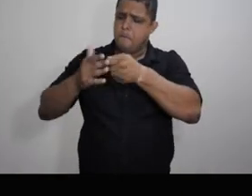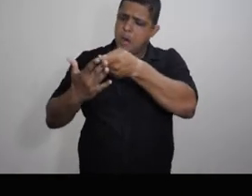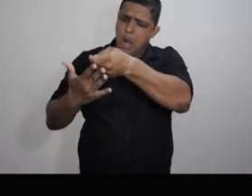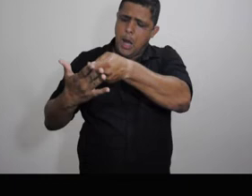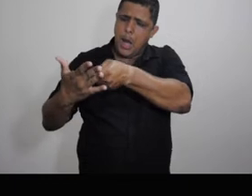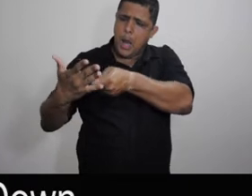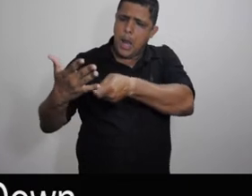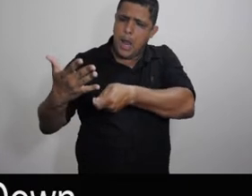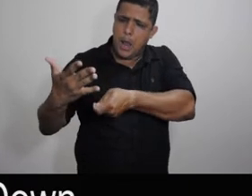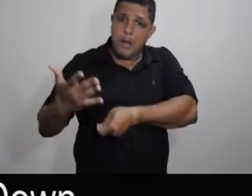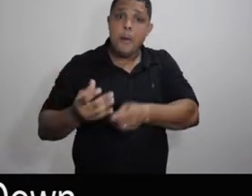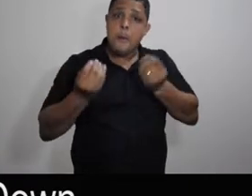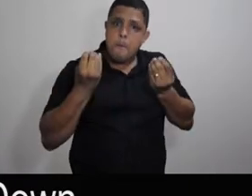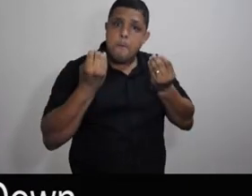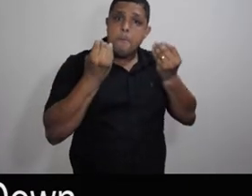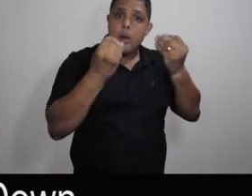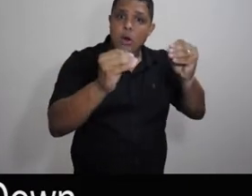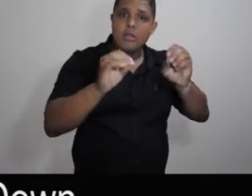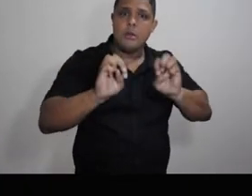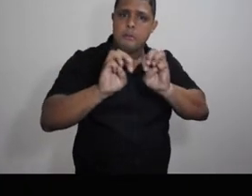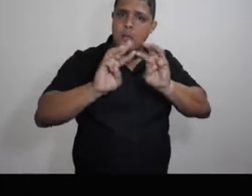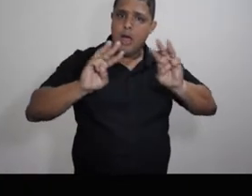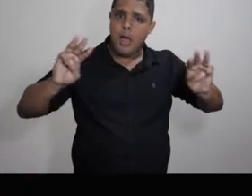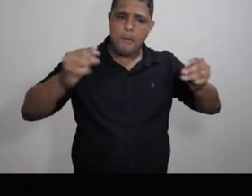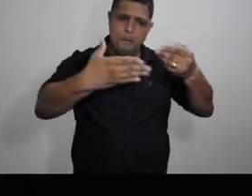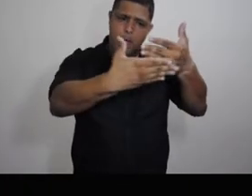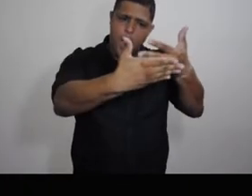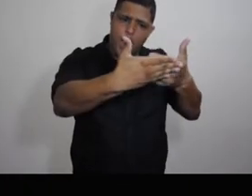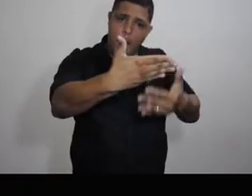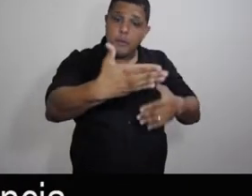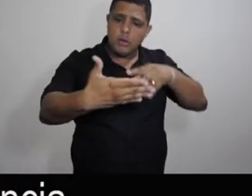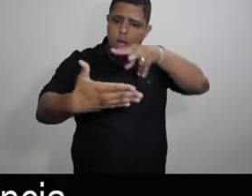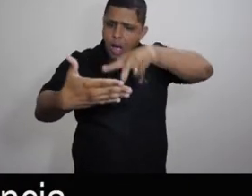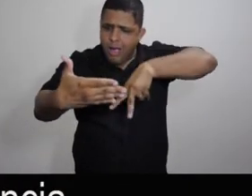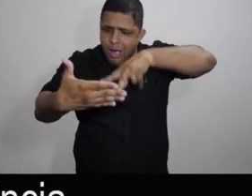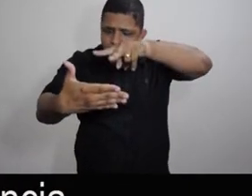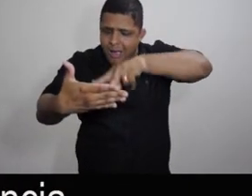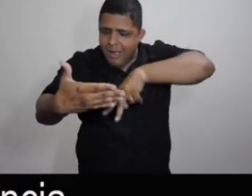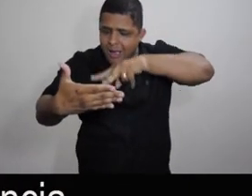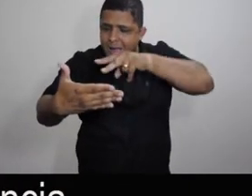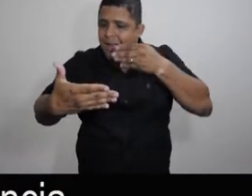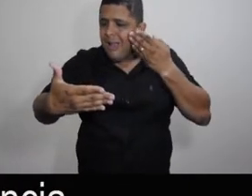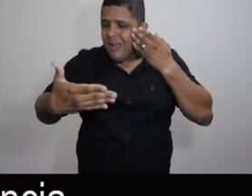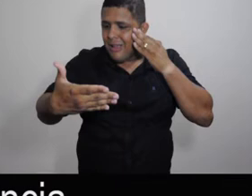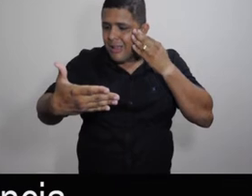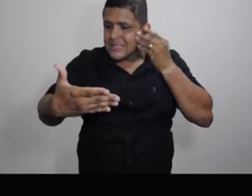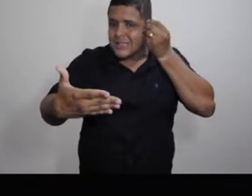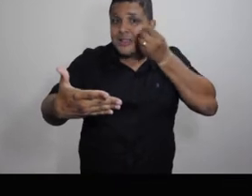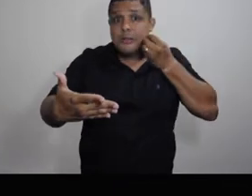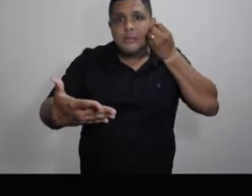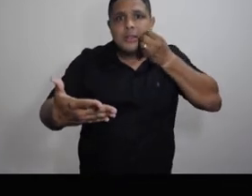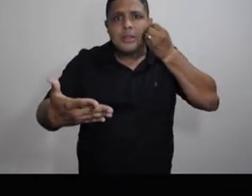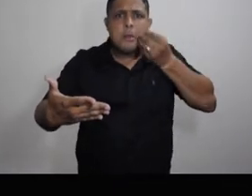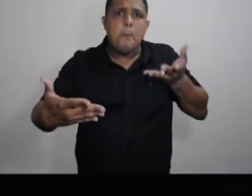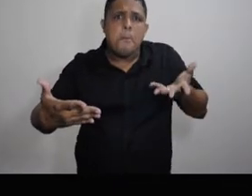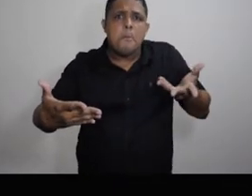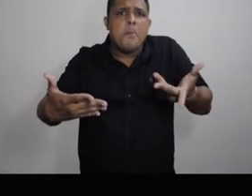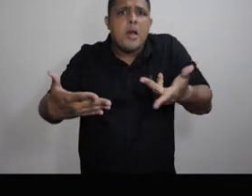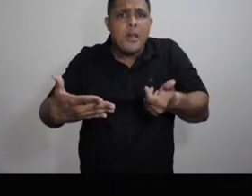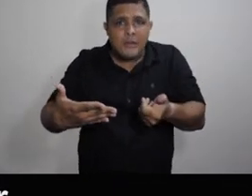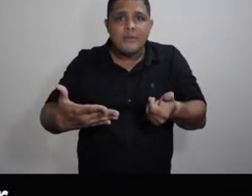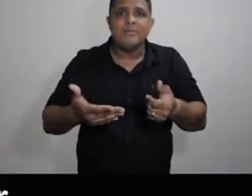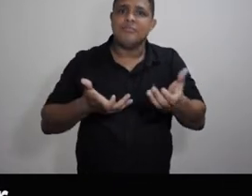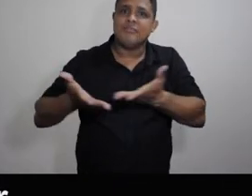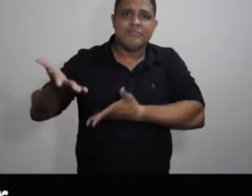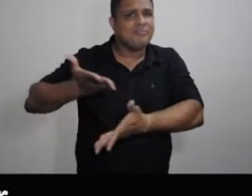que a gente consegue publicar na página da Qualidau. E aí, muitas outras famílias conseguem se beneficiar dessa experiência. Então, tem sido uma troca bem